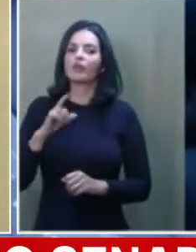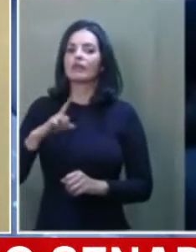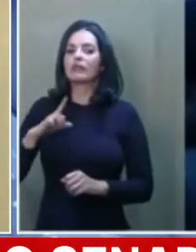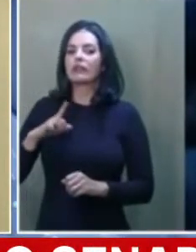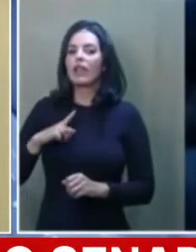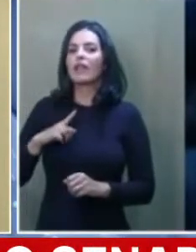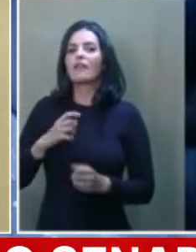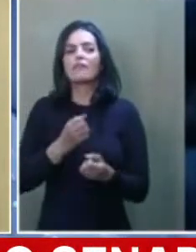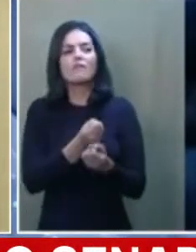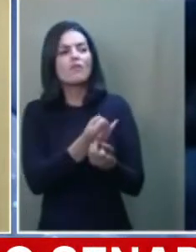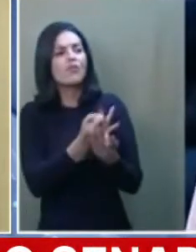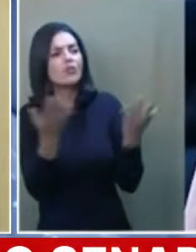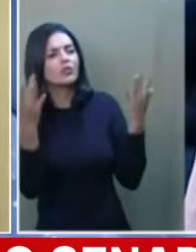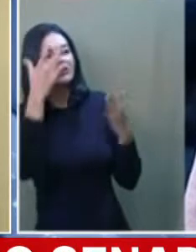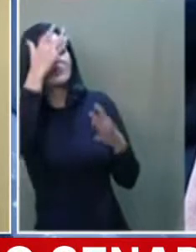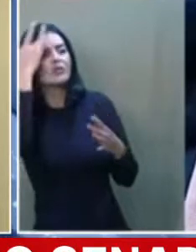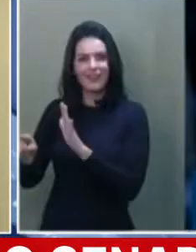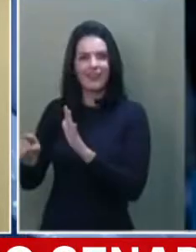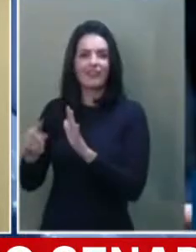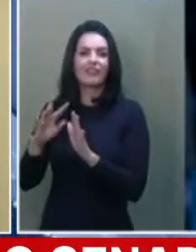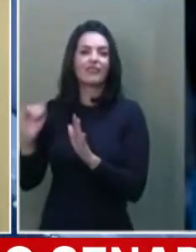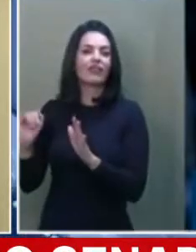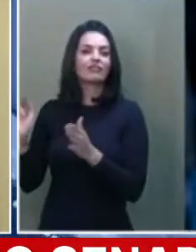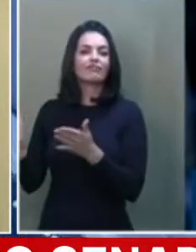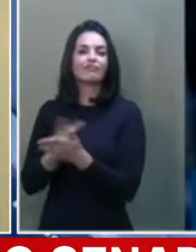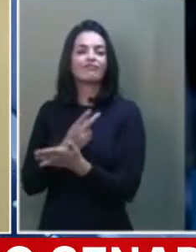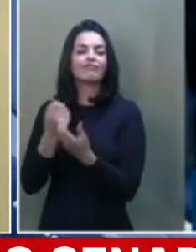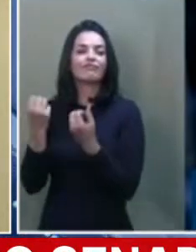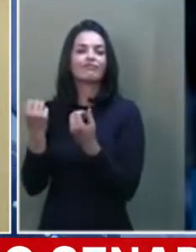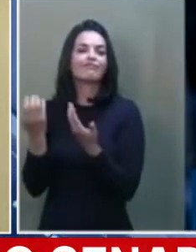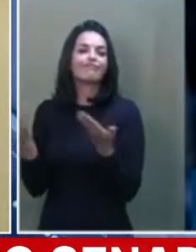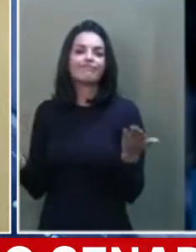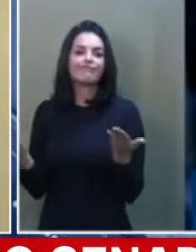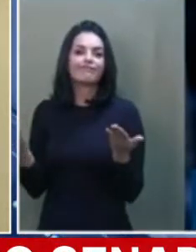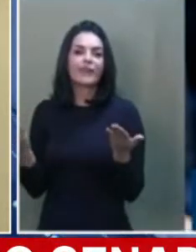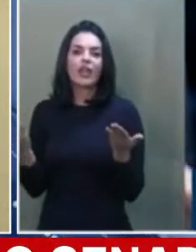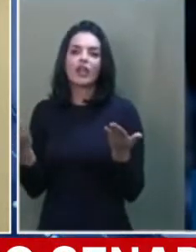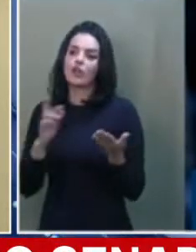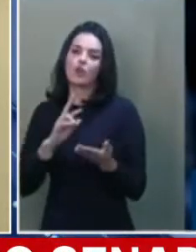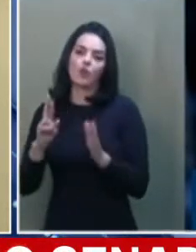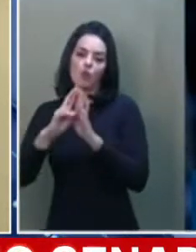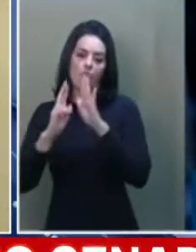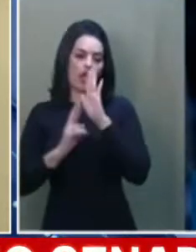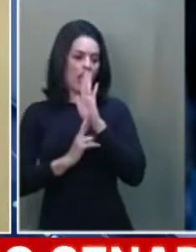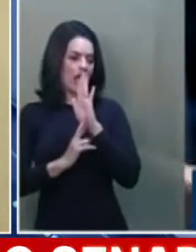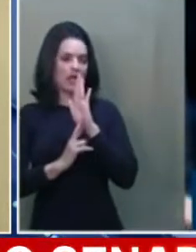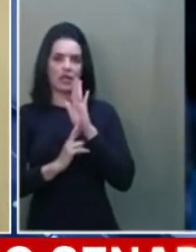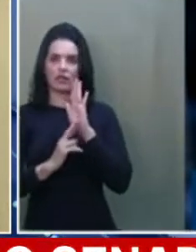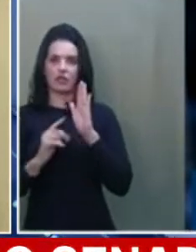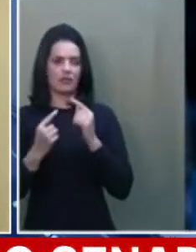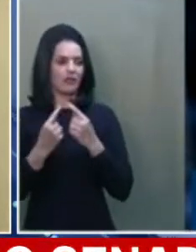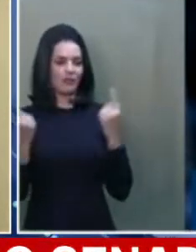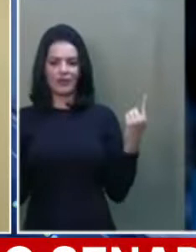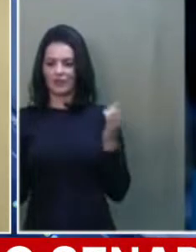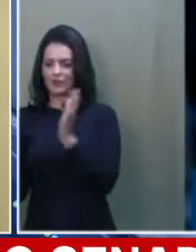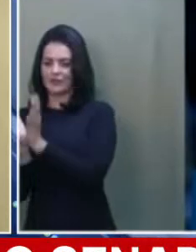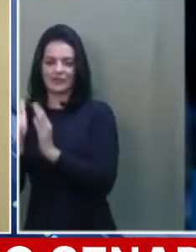a gratuidade do transporte do idoso, a questão do